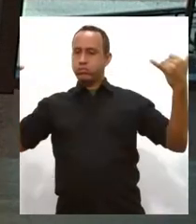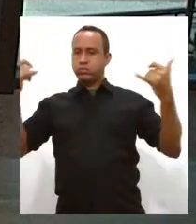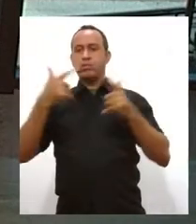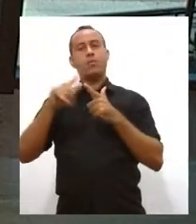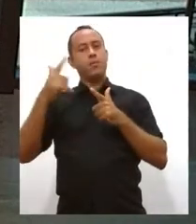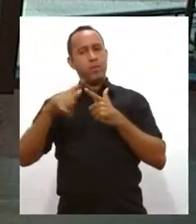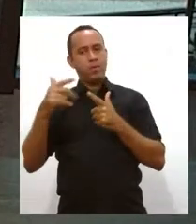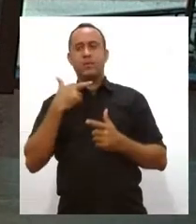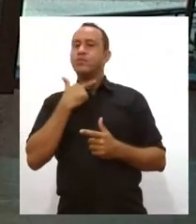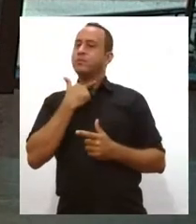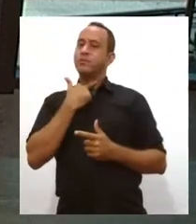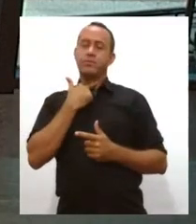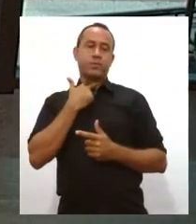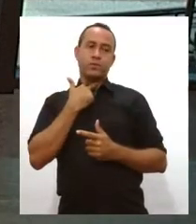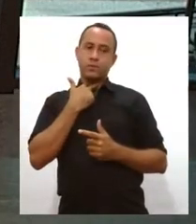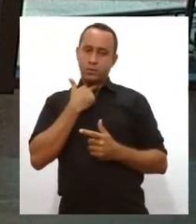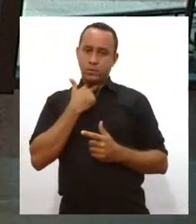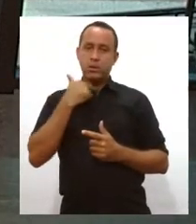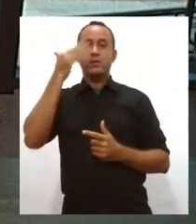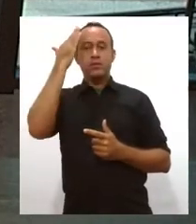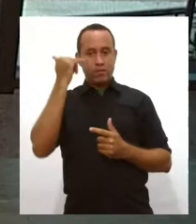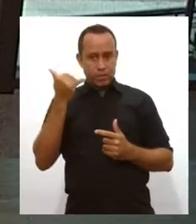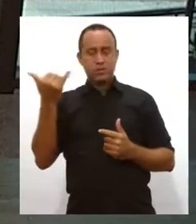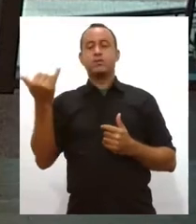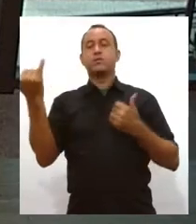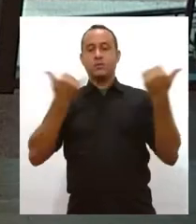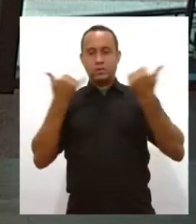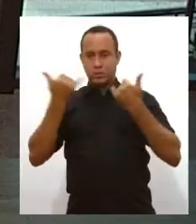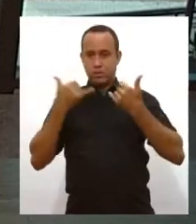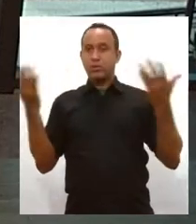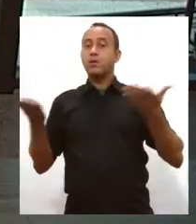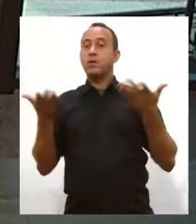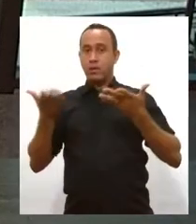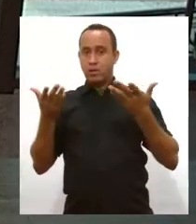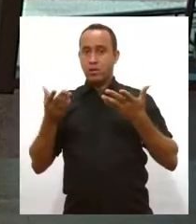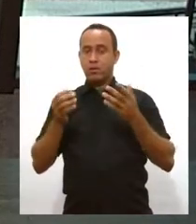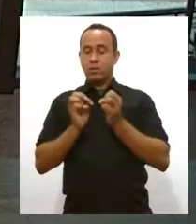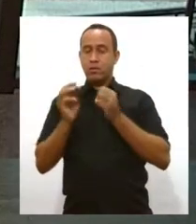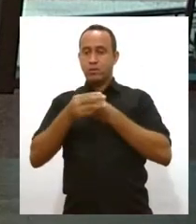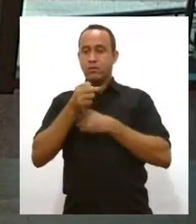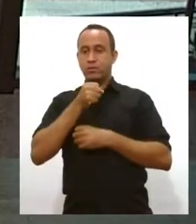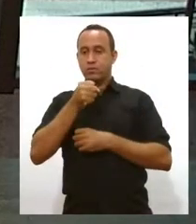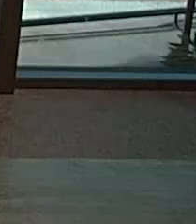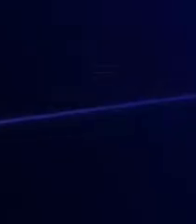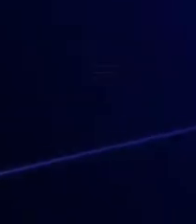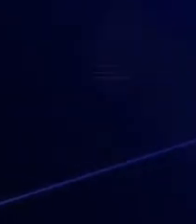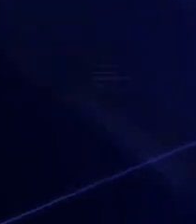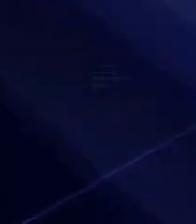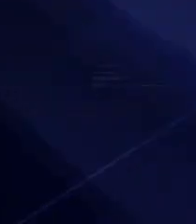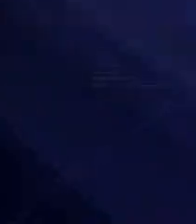que a gente vai ficar sabendo tudo isso a partir de agora, no Jornal da Lese. Fique ligado.